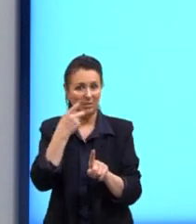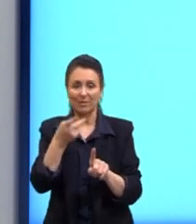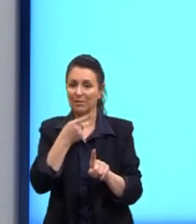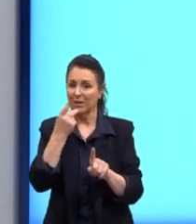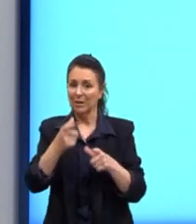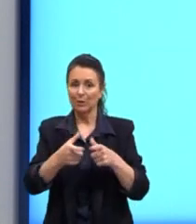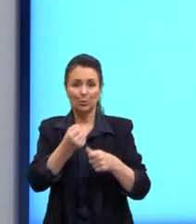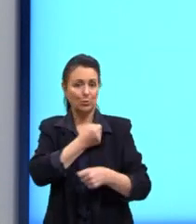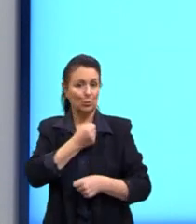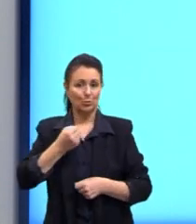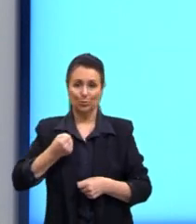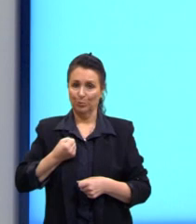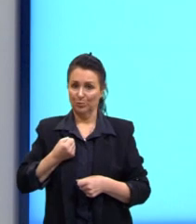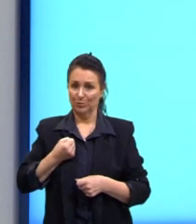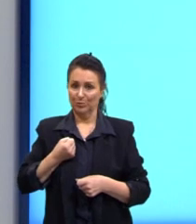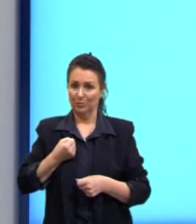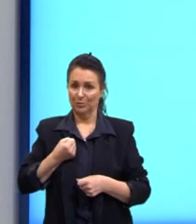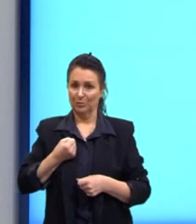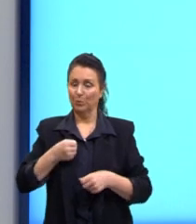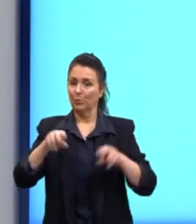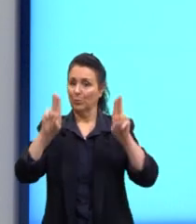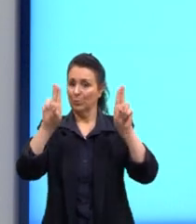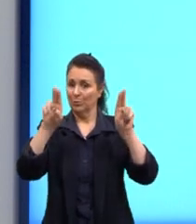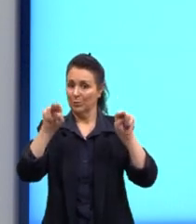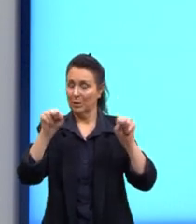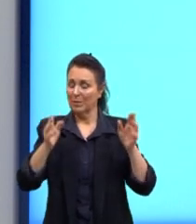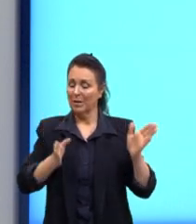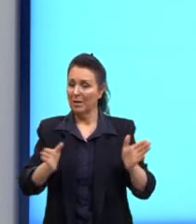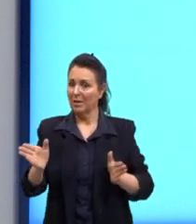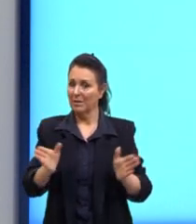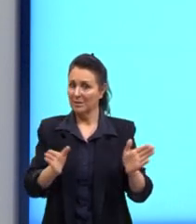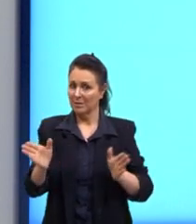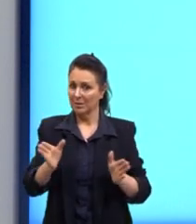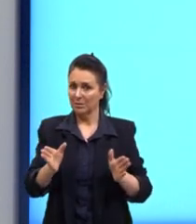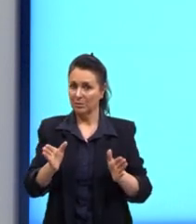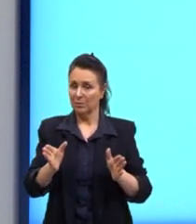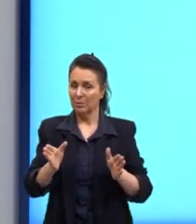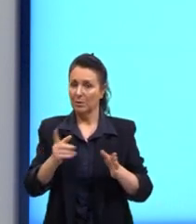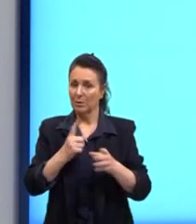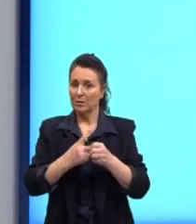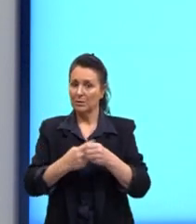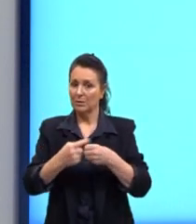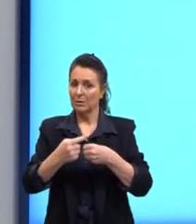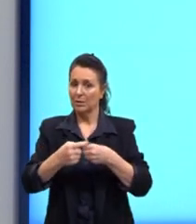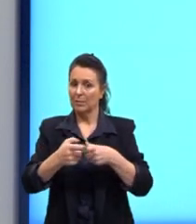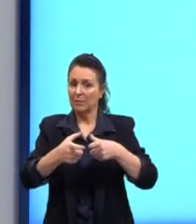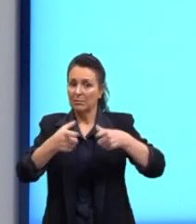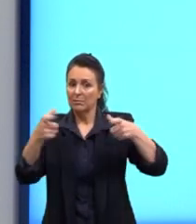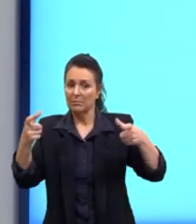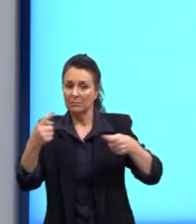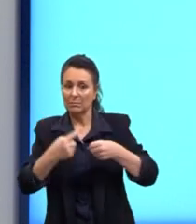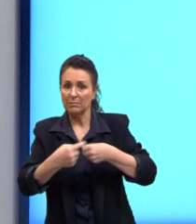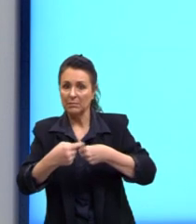democratização do acesso ao cinema no Brasil. Cinema nas grandes cidades, também não é sobre isso.